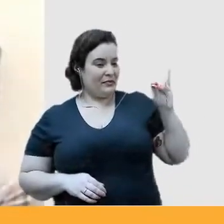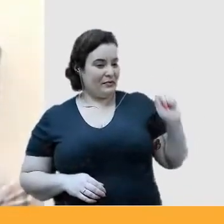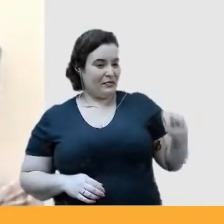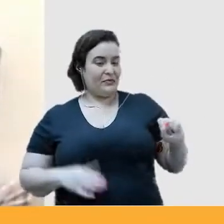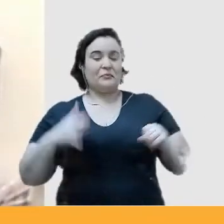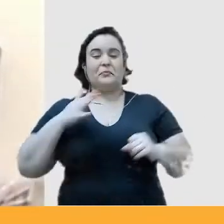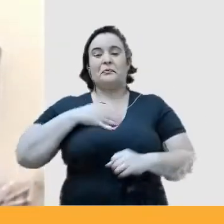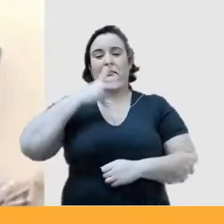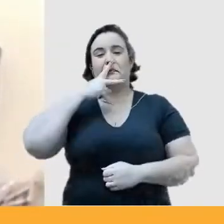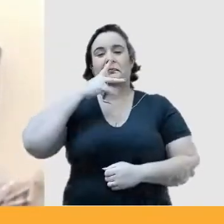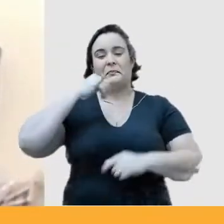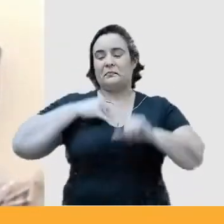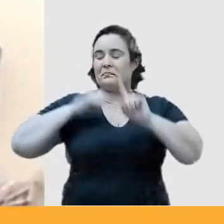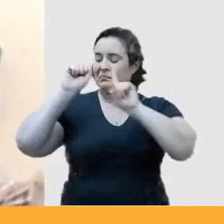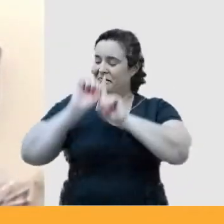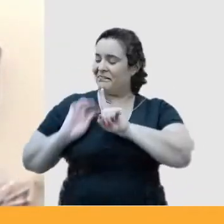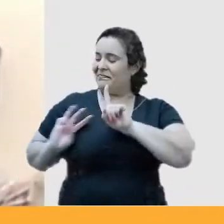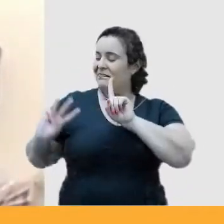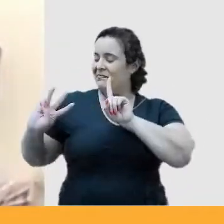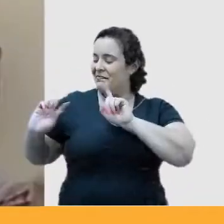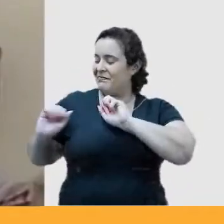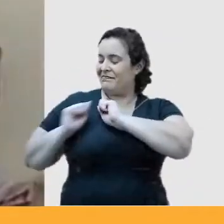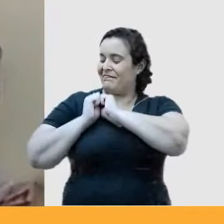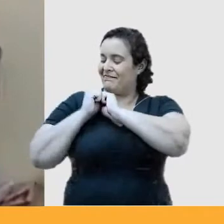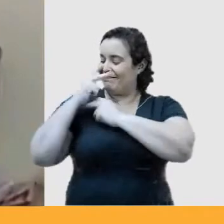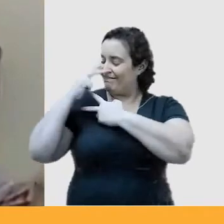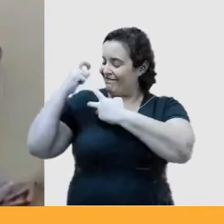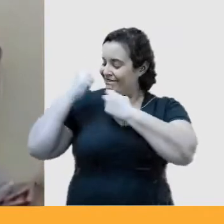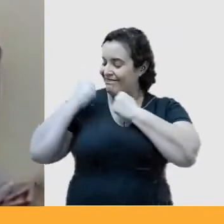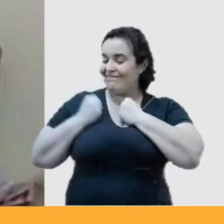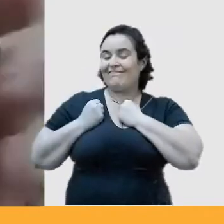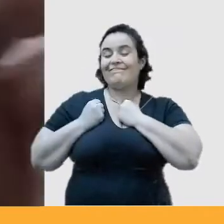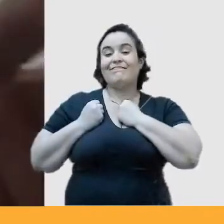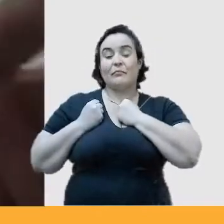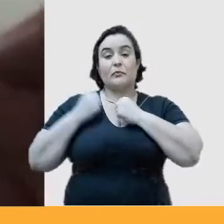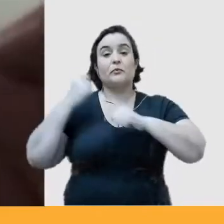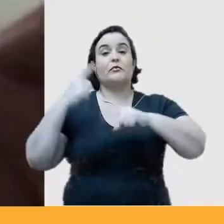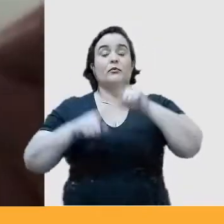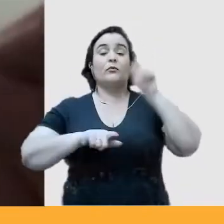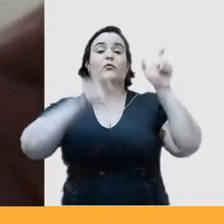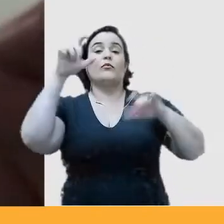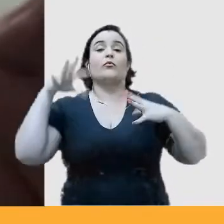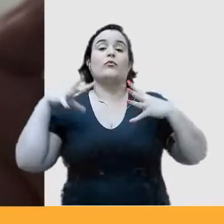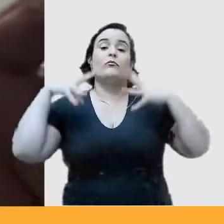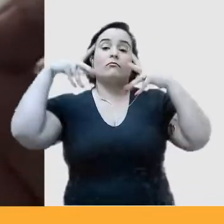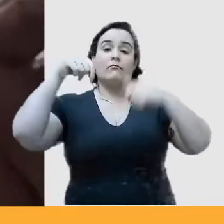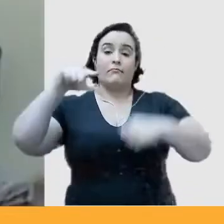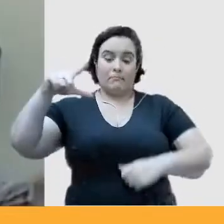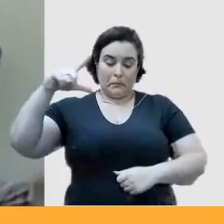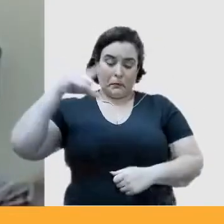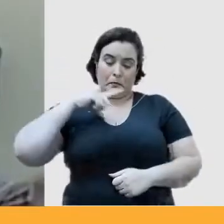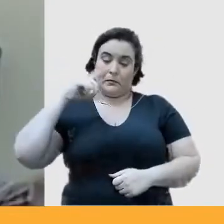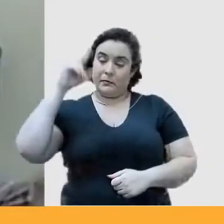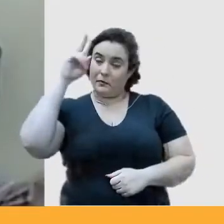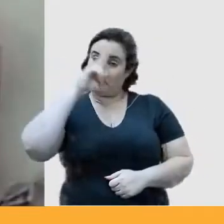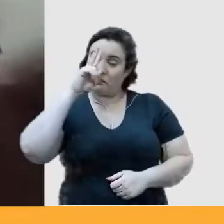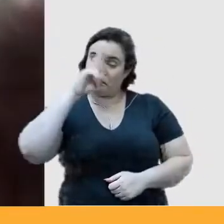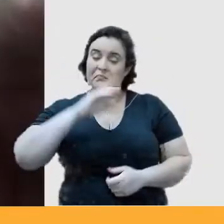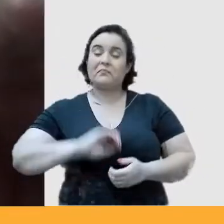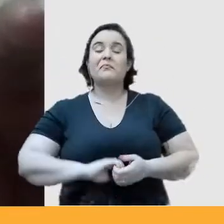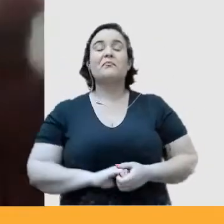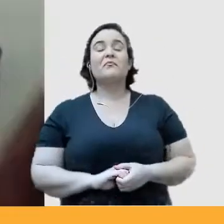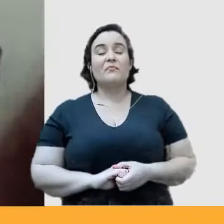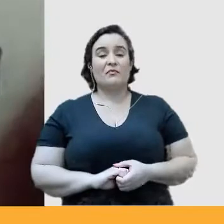força. Por quê? Porque todo mundo tem uma história, né? E eu